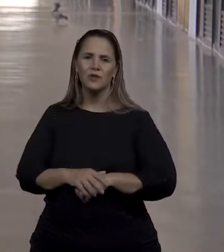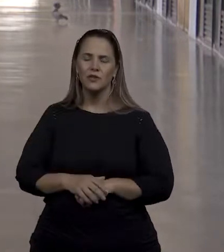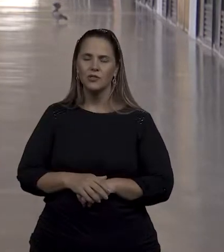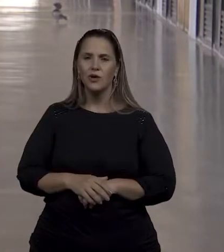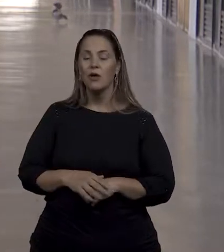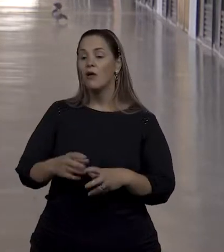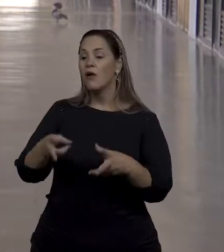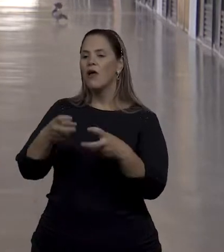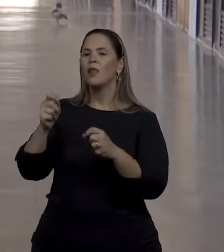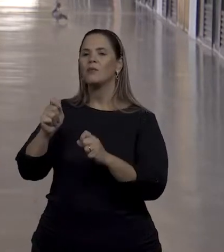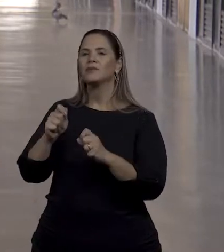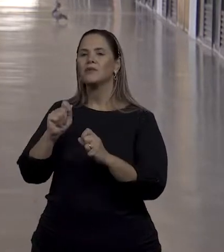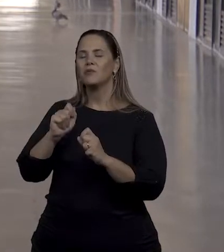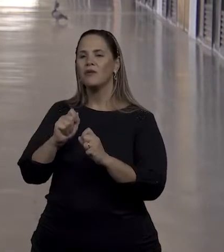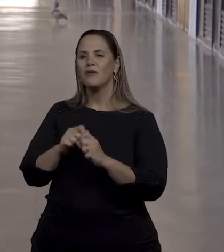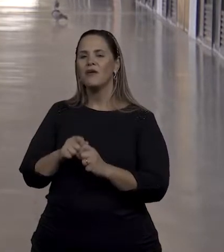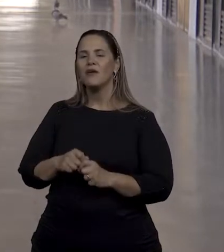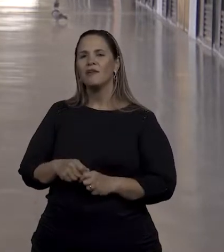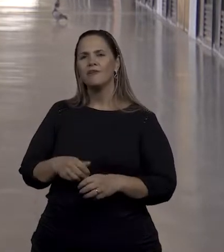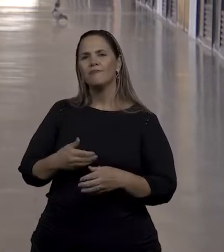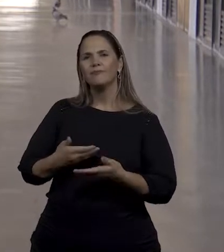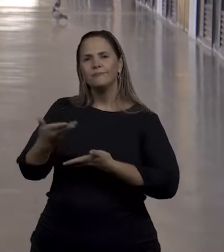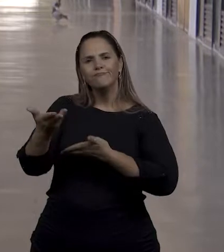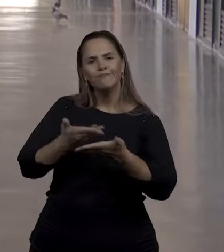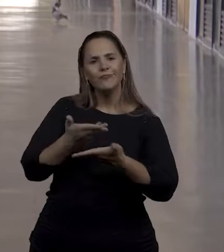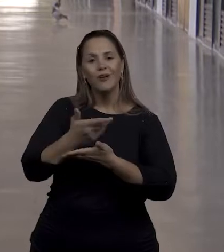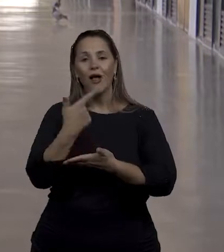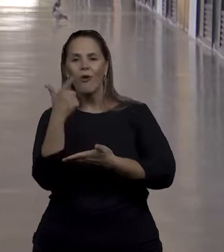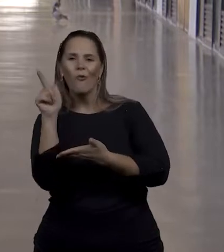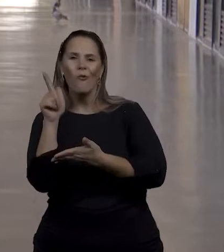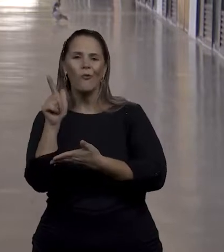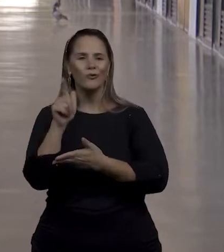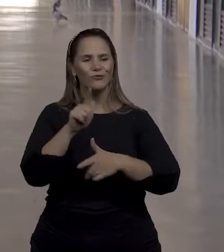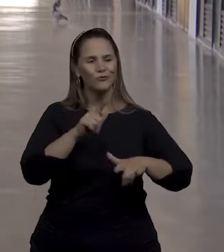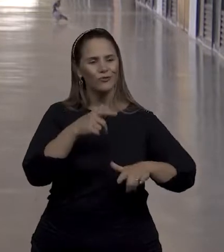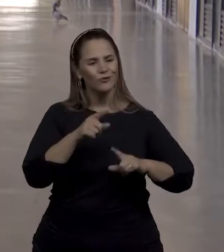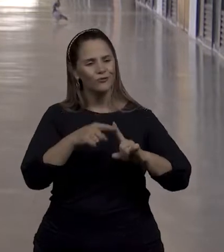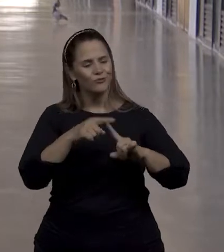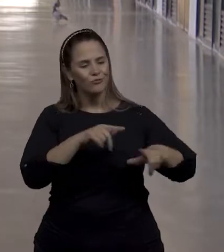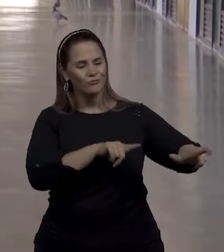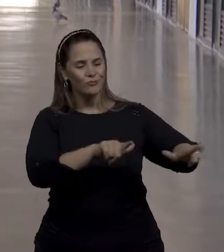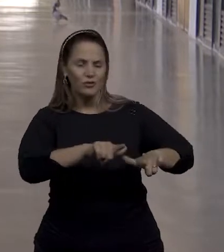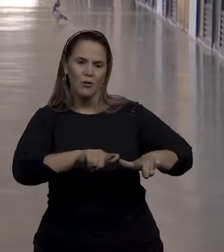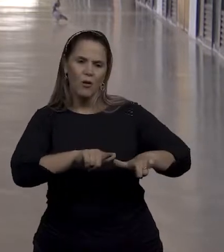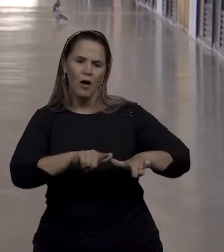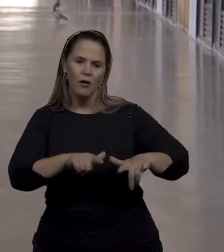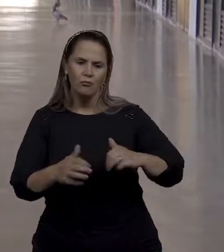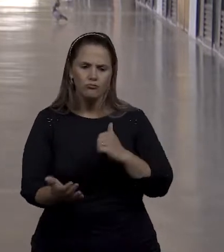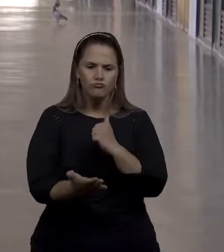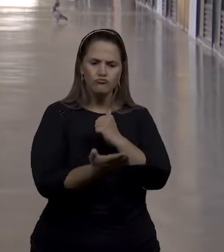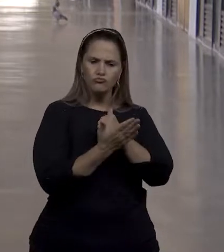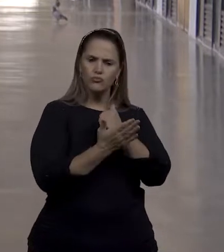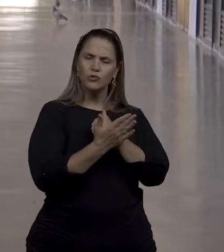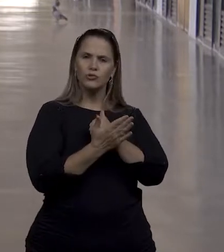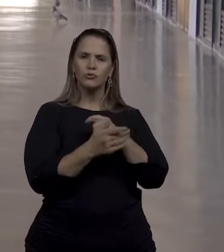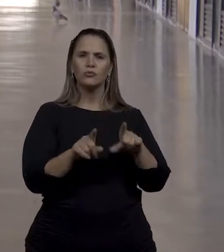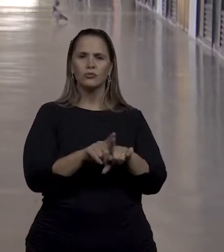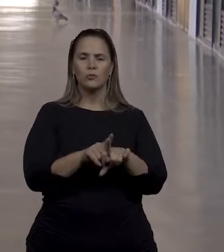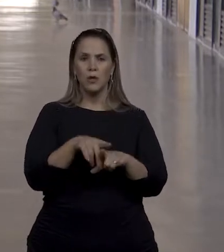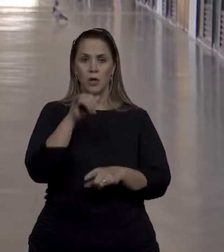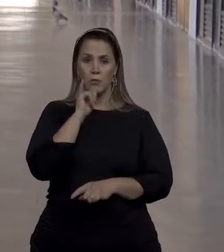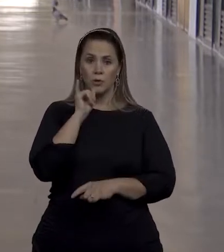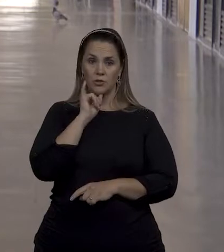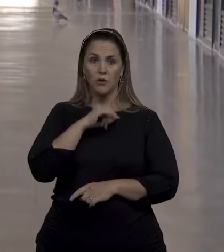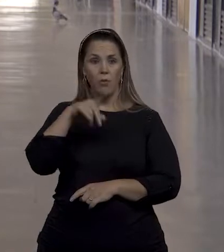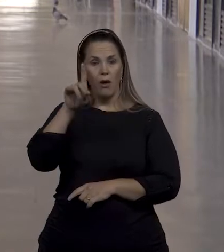saúde decorrente de violência pode se articular com outros serviços de assistência. A própria polícia com a